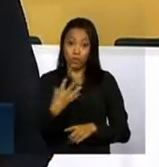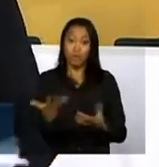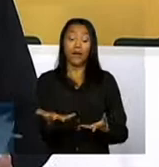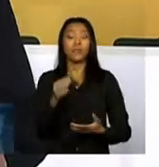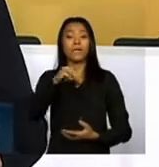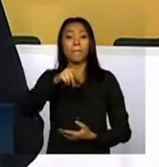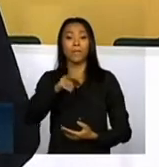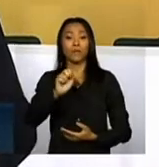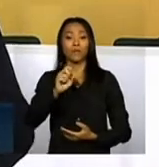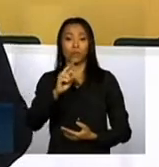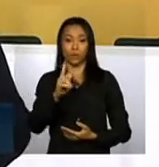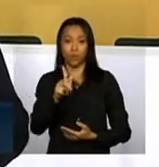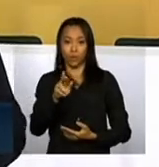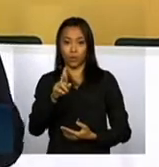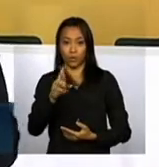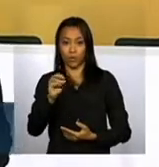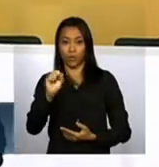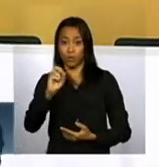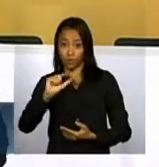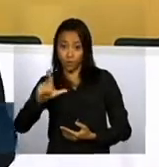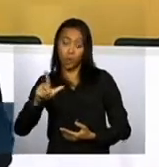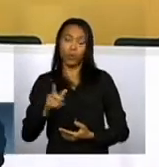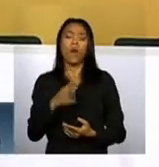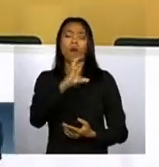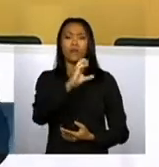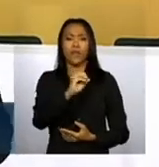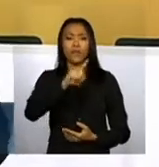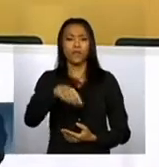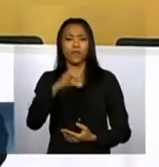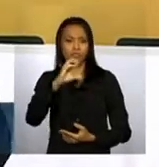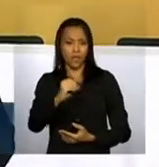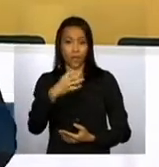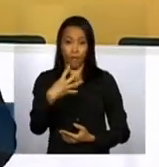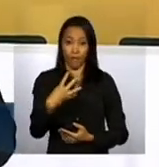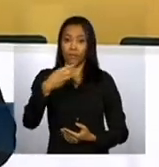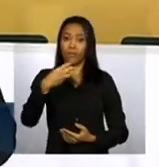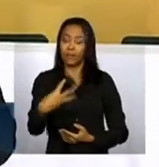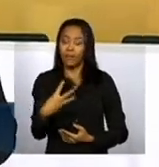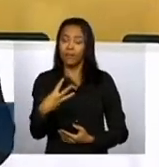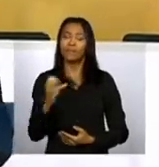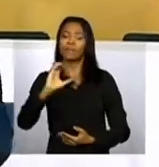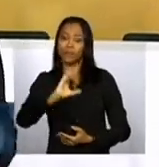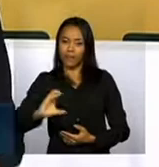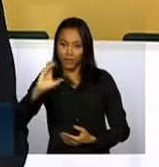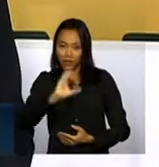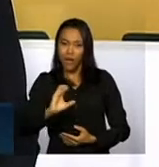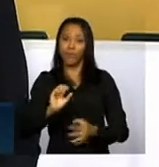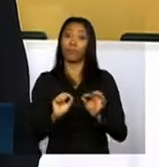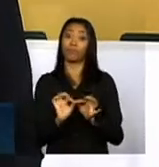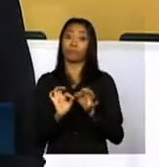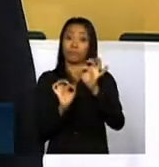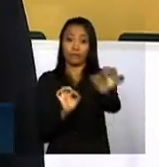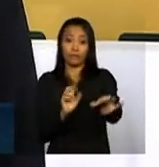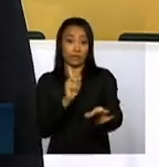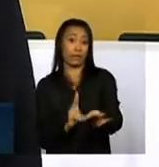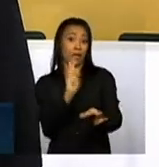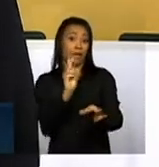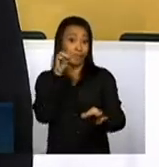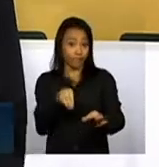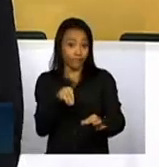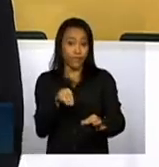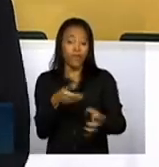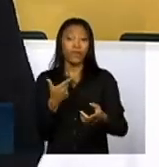Sul, ofereceu uma tarifa de 0,043 centavos por quilômetro de rodovia. E a